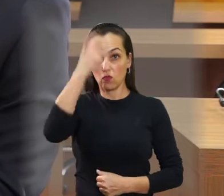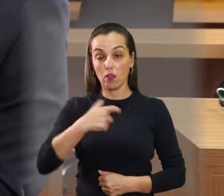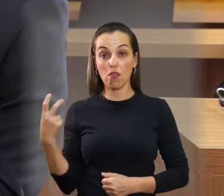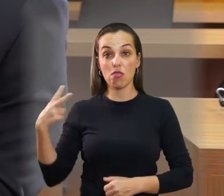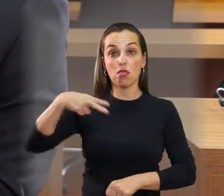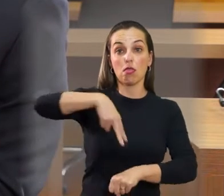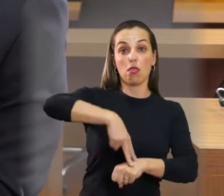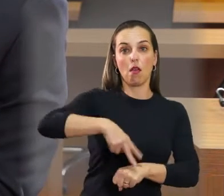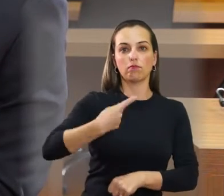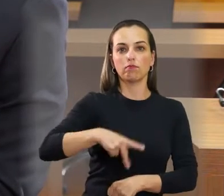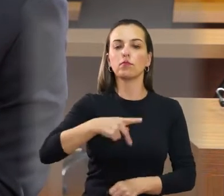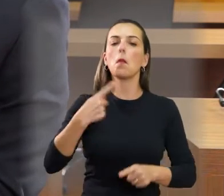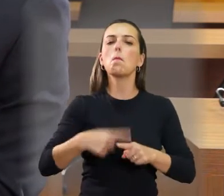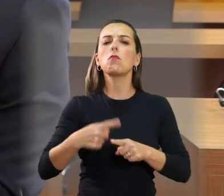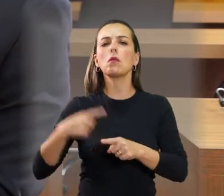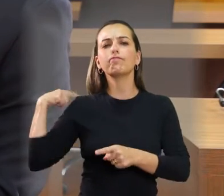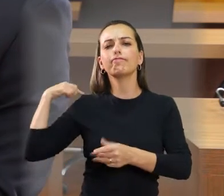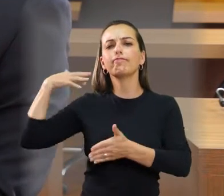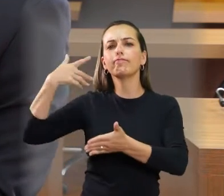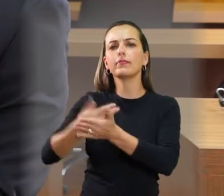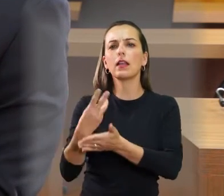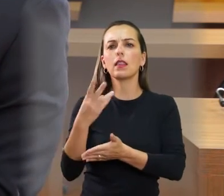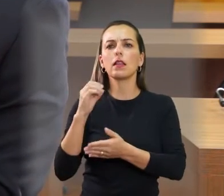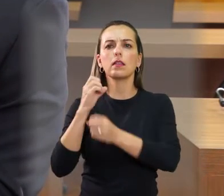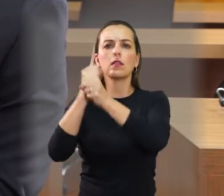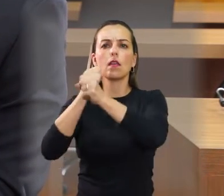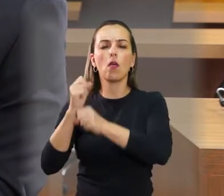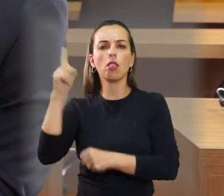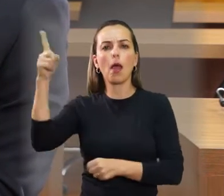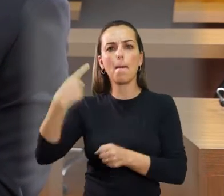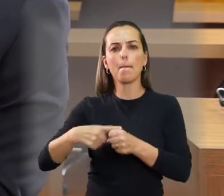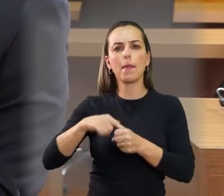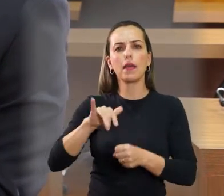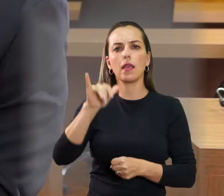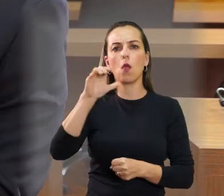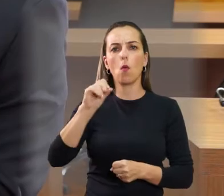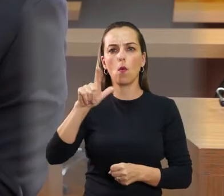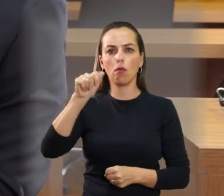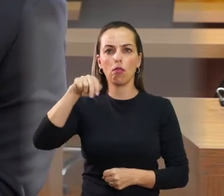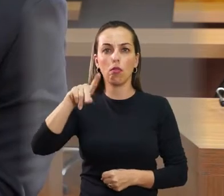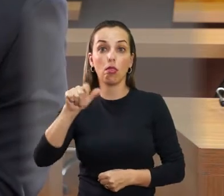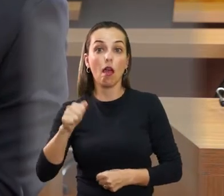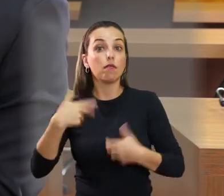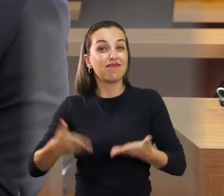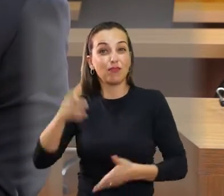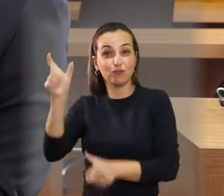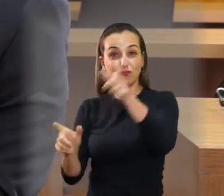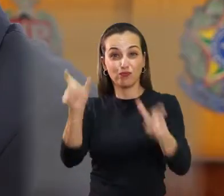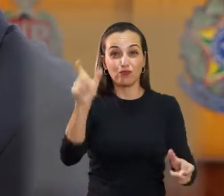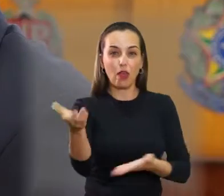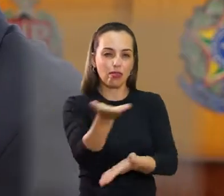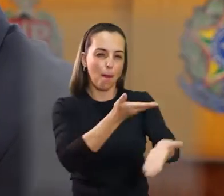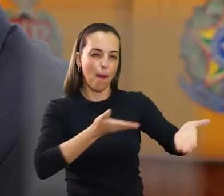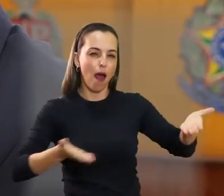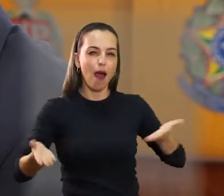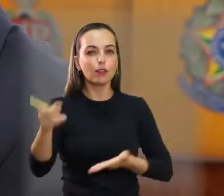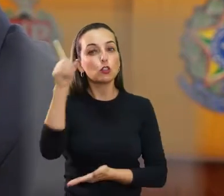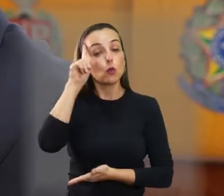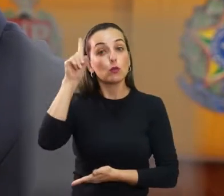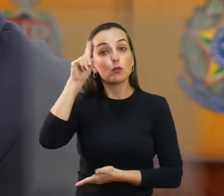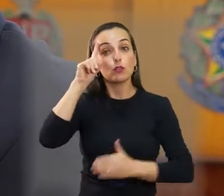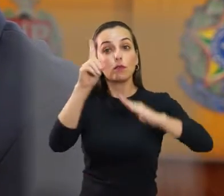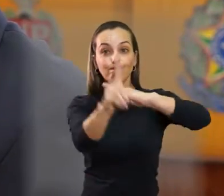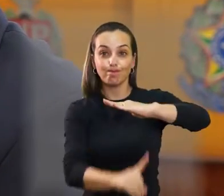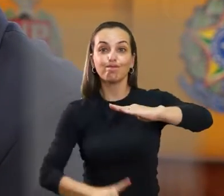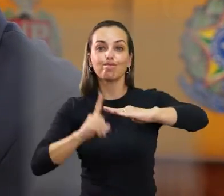O que me motivou, eu estou no Yolanda há 30 anos, então a gente convive na vida do dia a dia do pessoal, acaba sendo